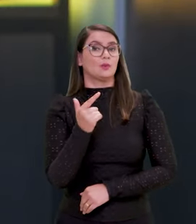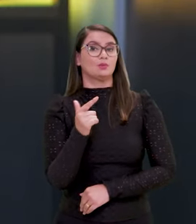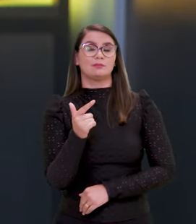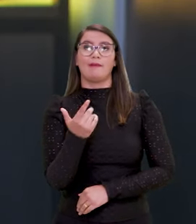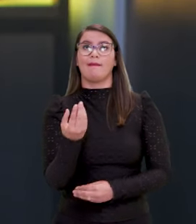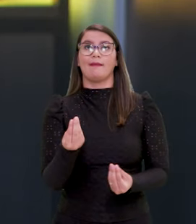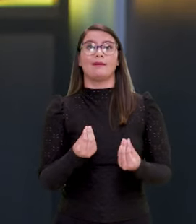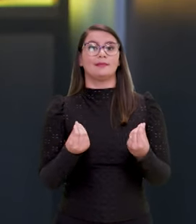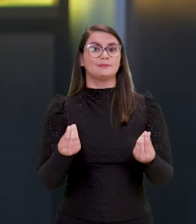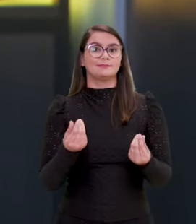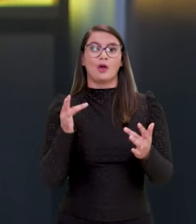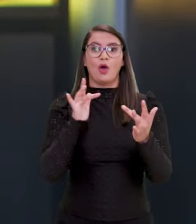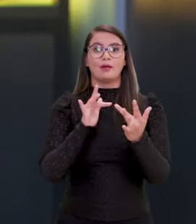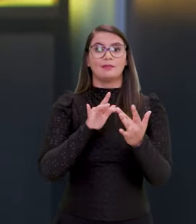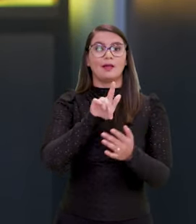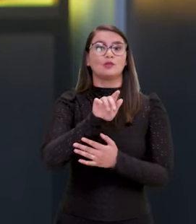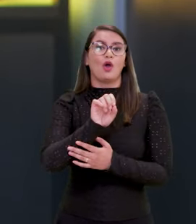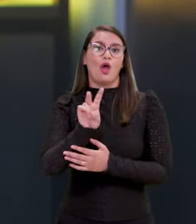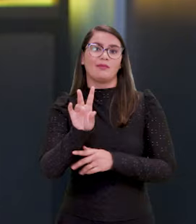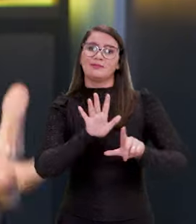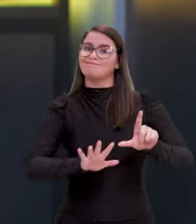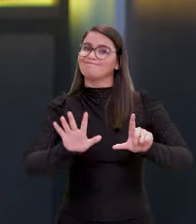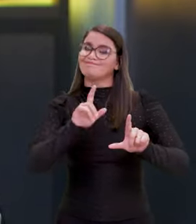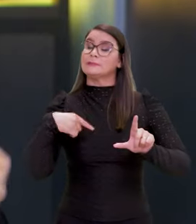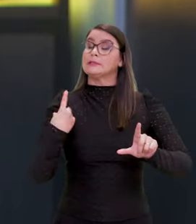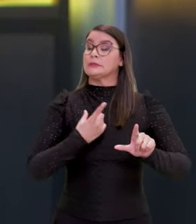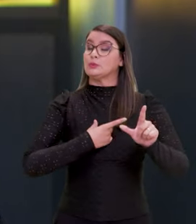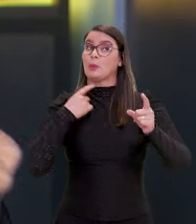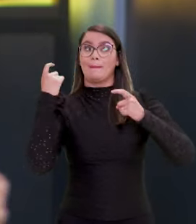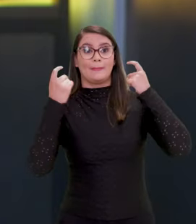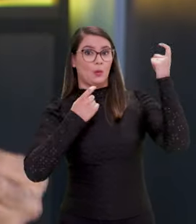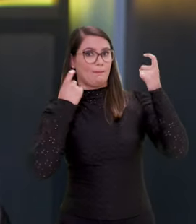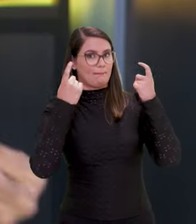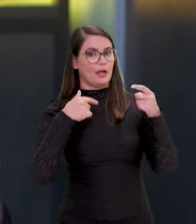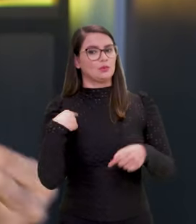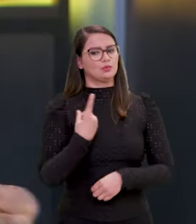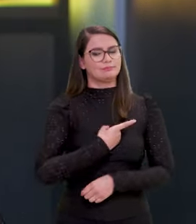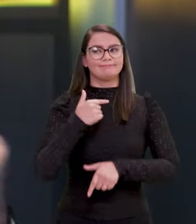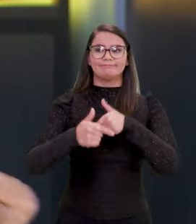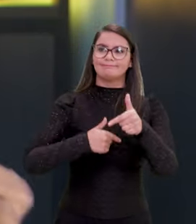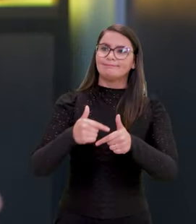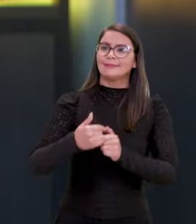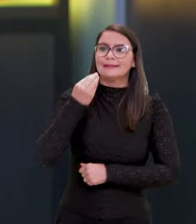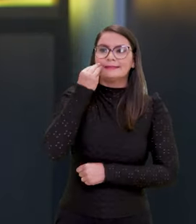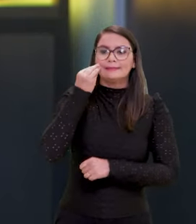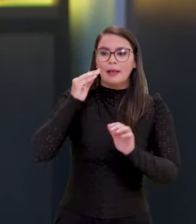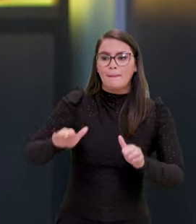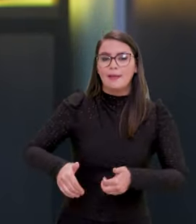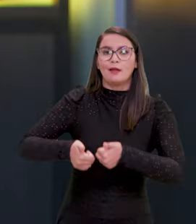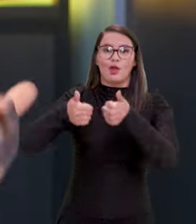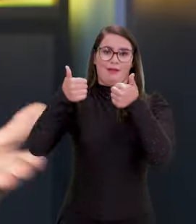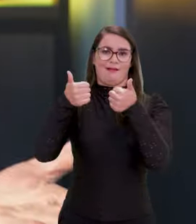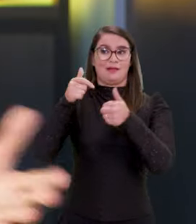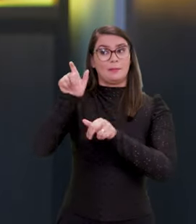tem o acesso ao Gov.br. Então, isso é uma preocupação nossa. A gente está atuando para tentar melhorar aí a